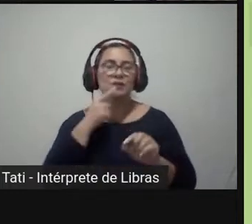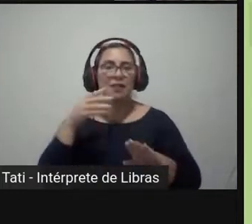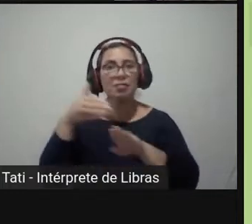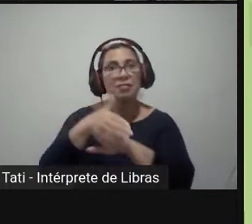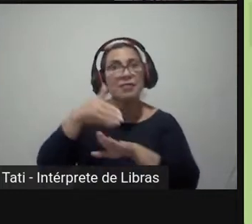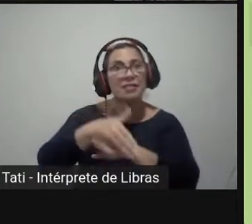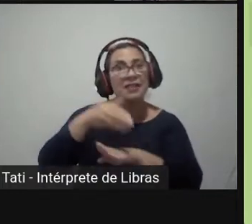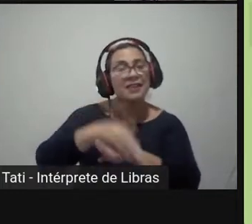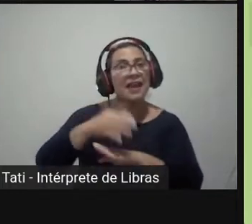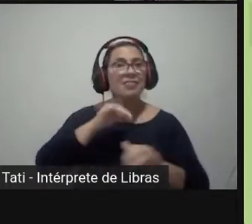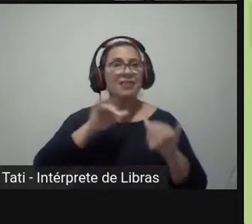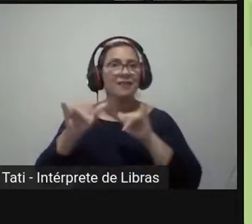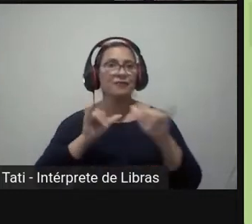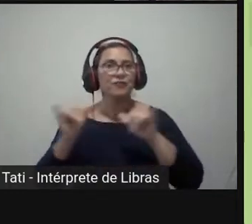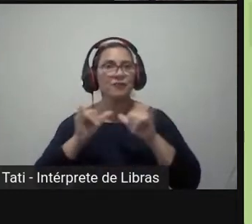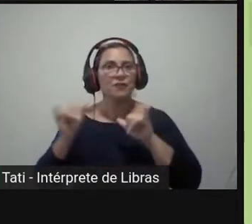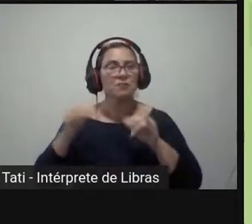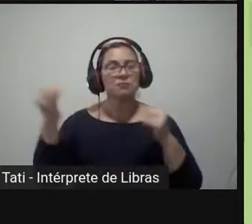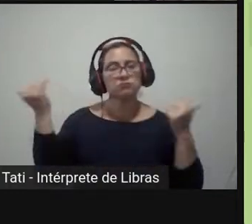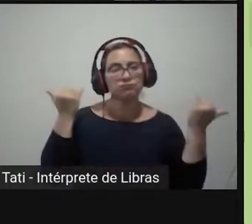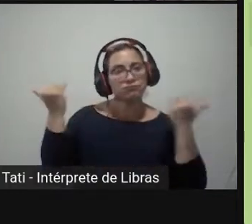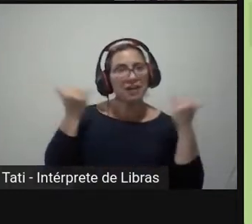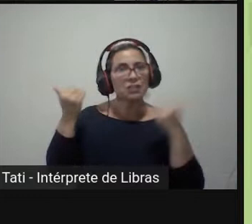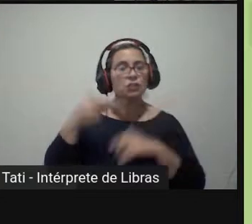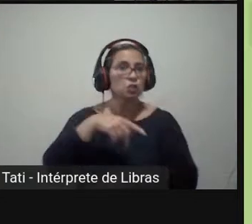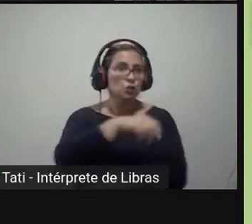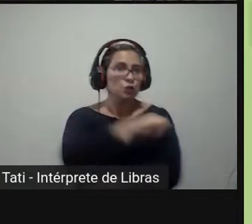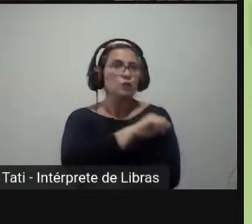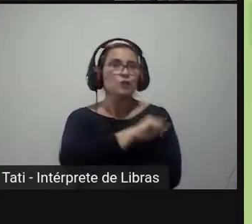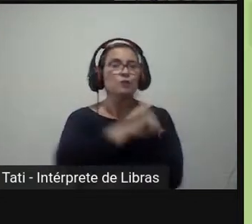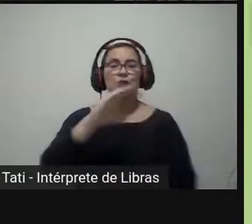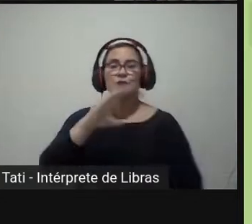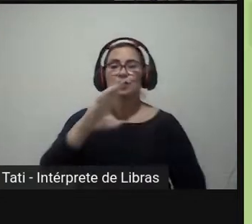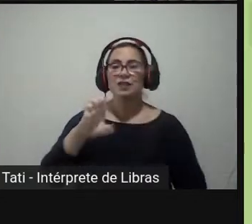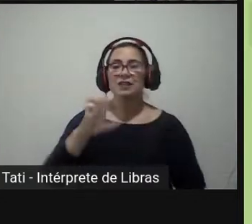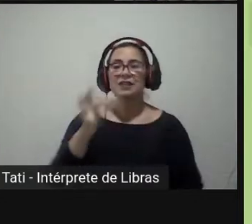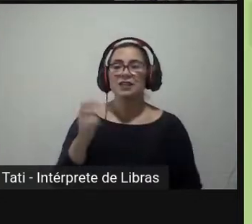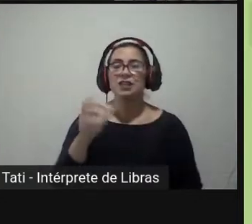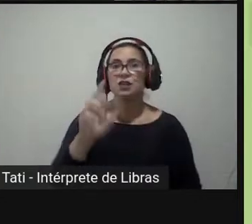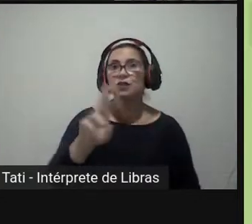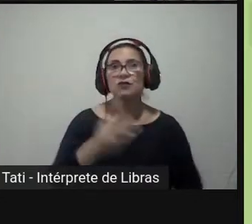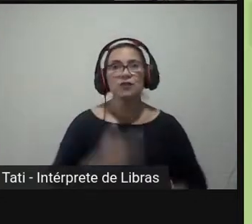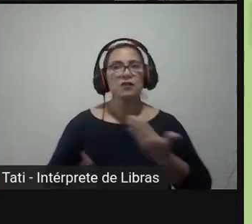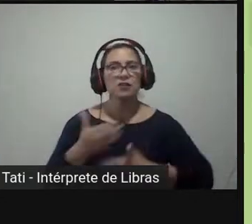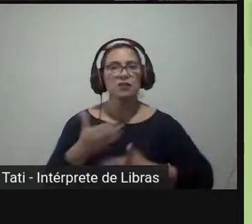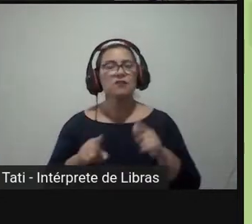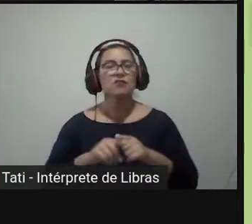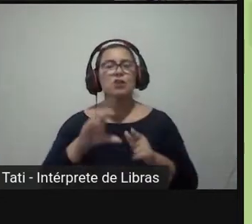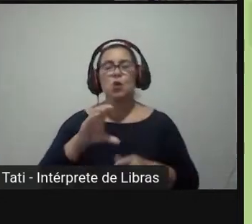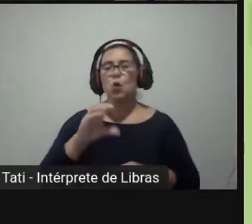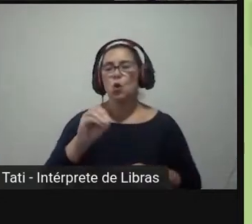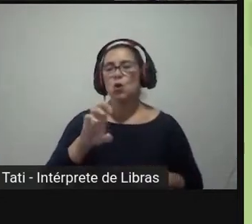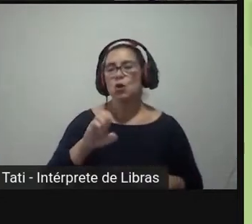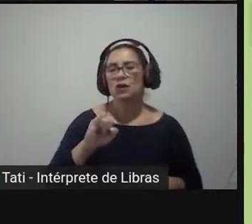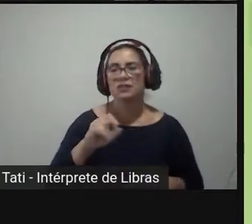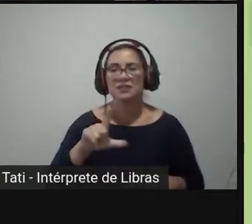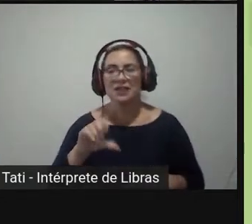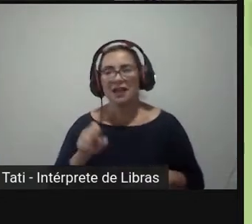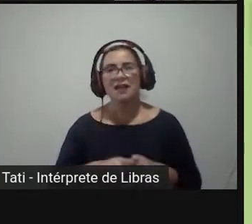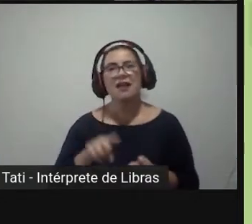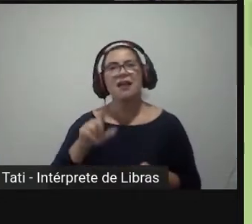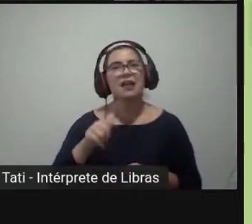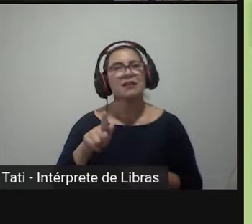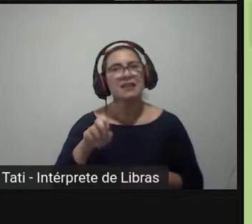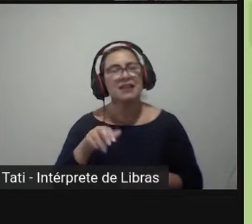bancos de dados, e, por exemplo, nós, alunos aqui do Ceport, temos acesso, como ProQuest, EBSCO, Cielo, JSTOR, mas também